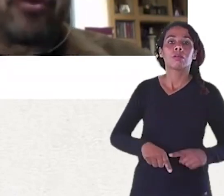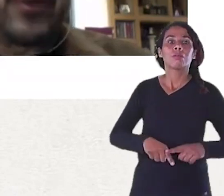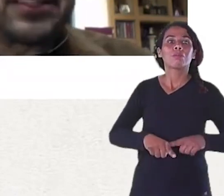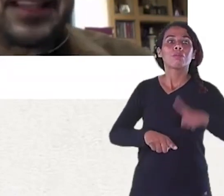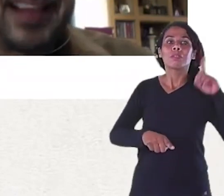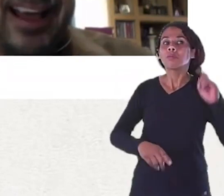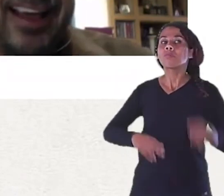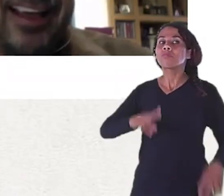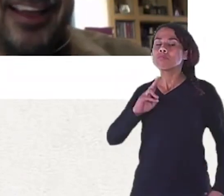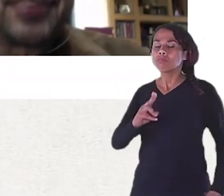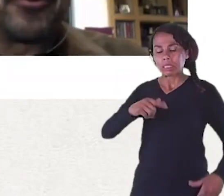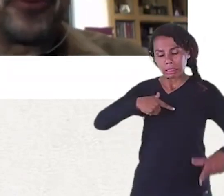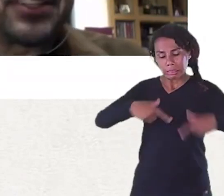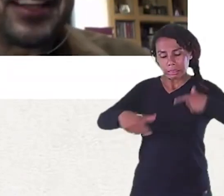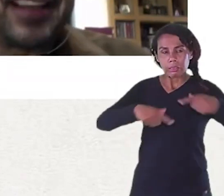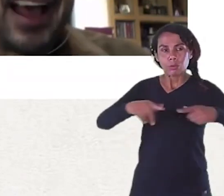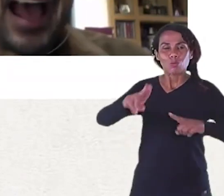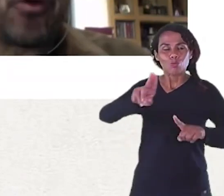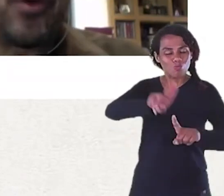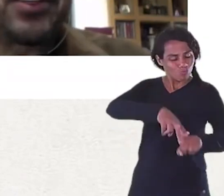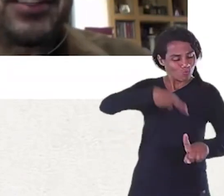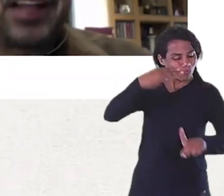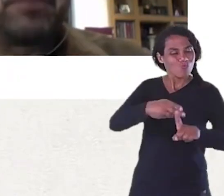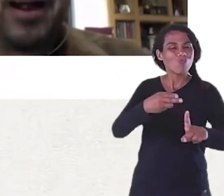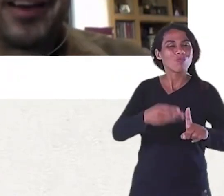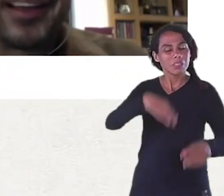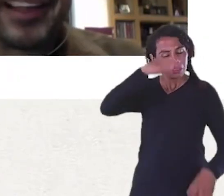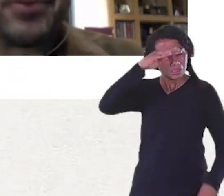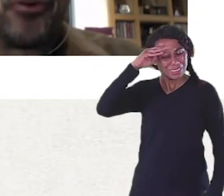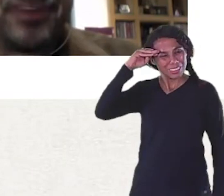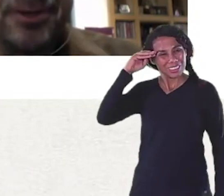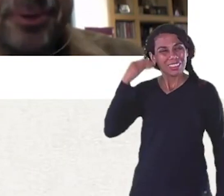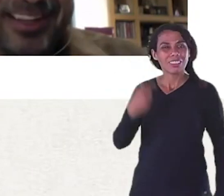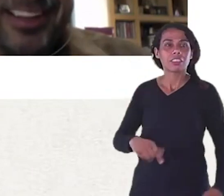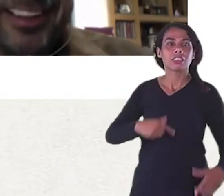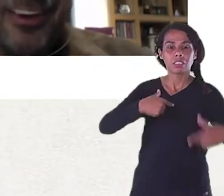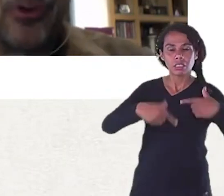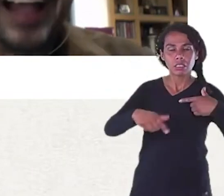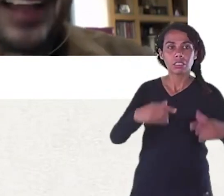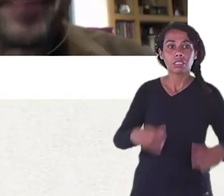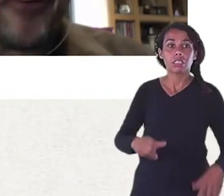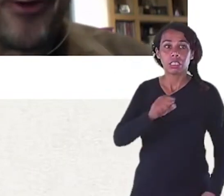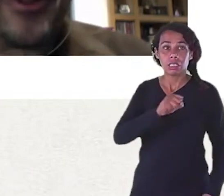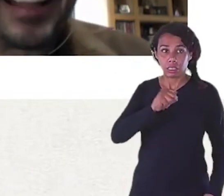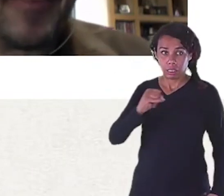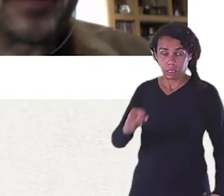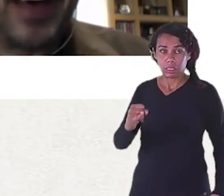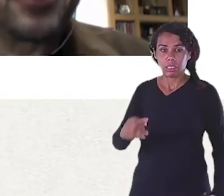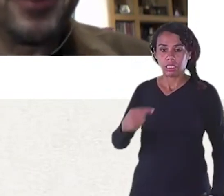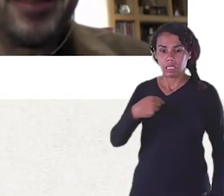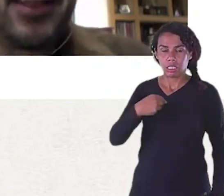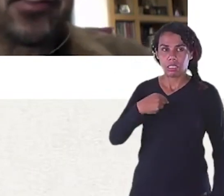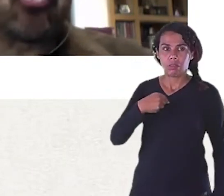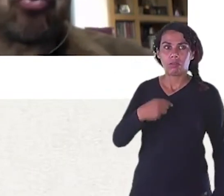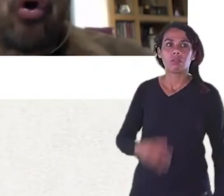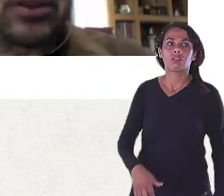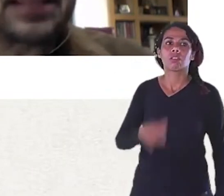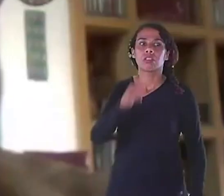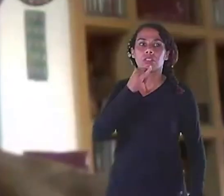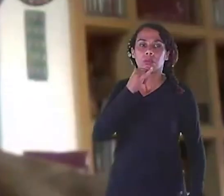Se eu for aceitar Se eu for aceitar A quantidade de banca Que eles me convidam Online Porque agora online Está mais fácil